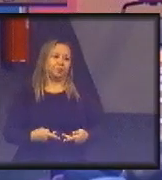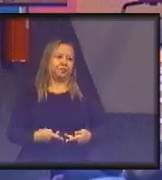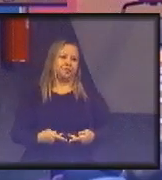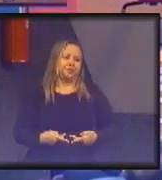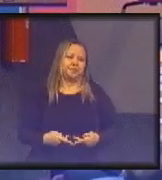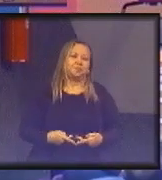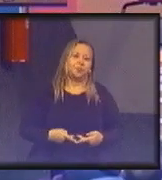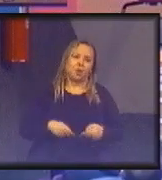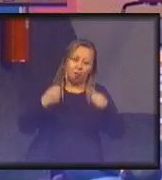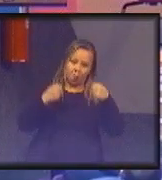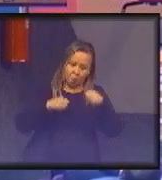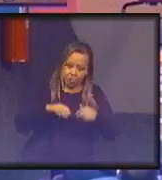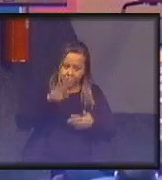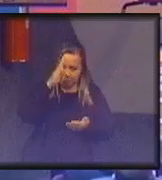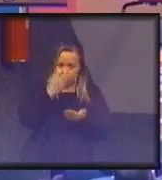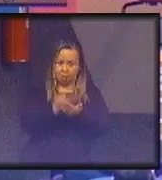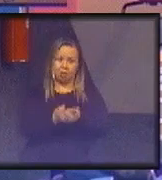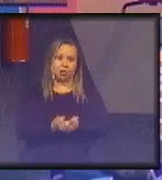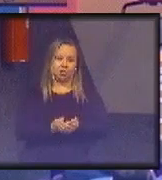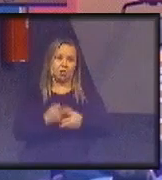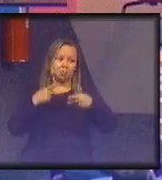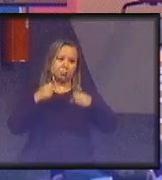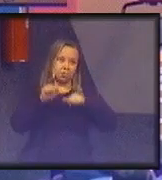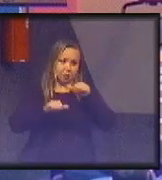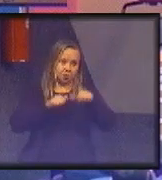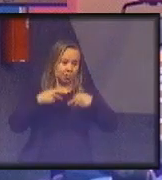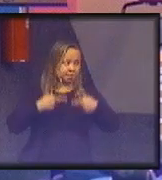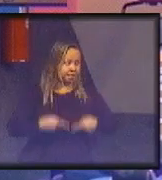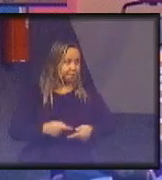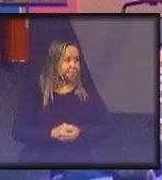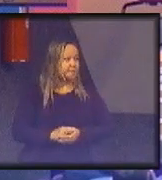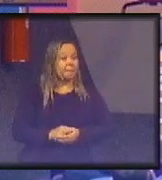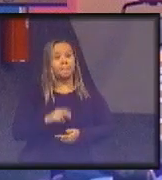comportamento. No tempo que me resta, a questão de eficiência.